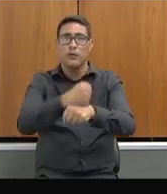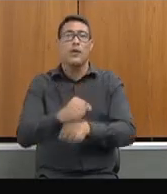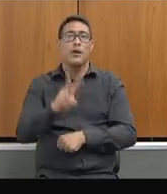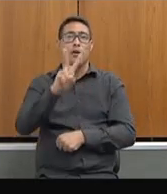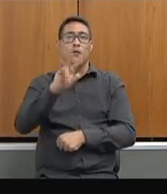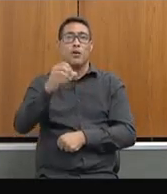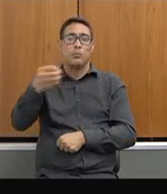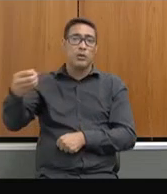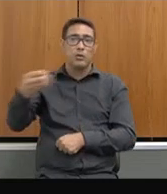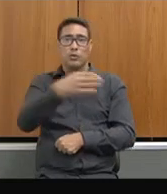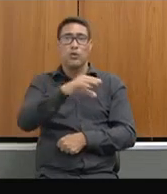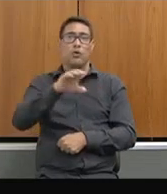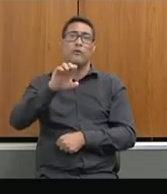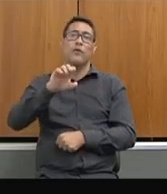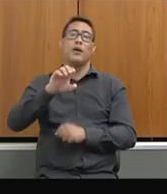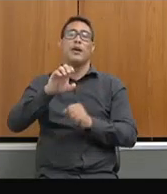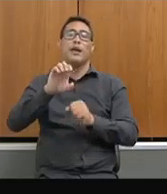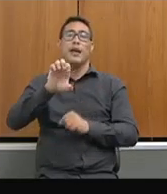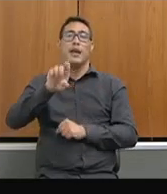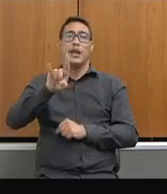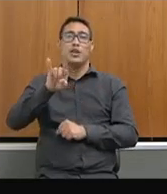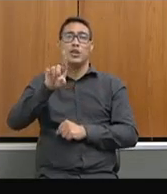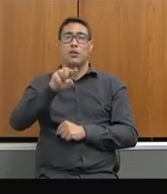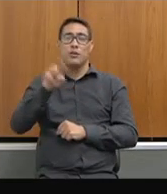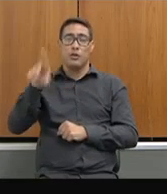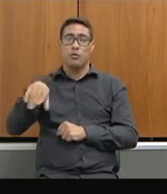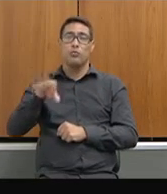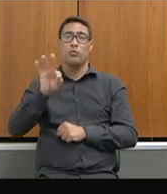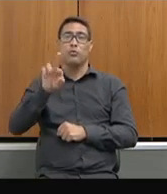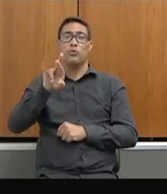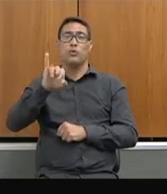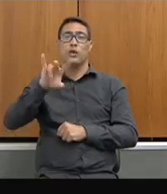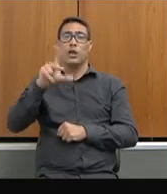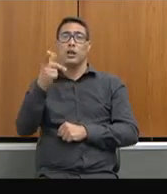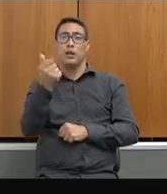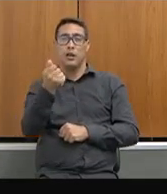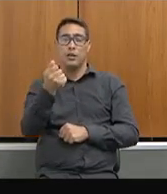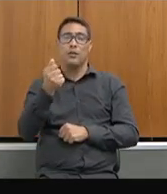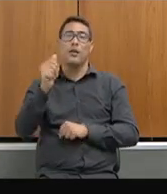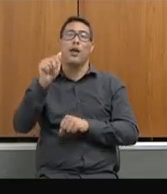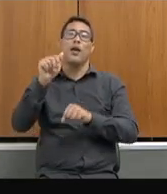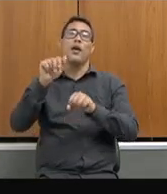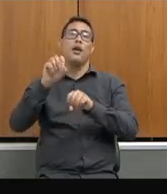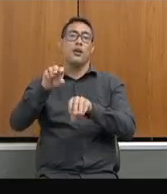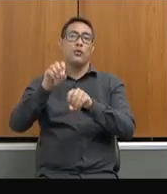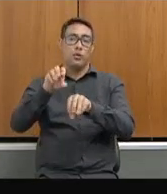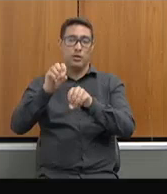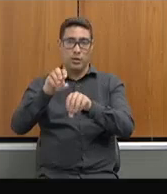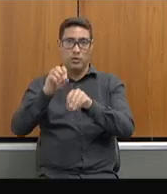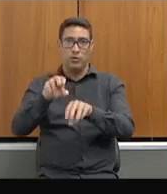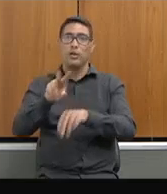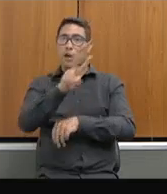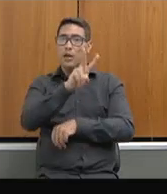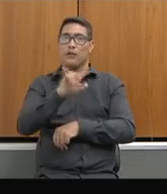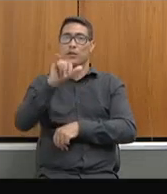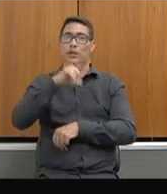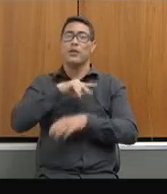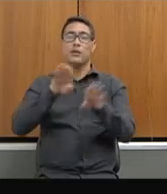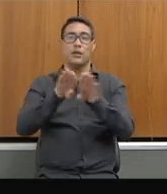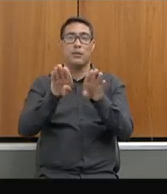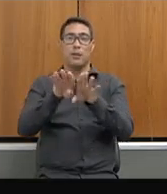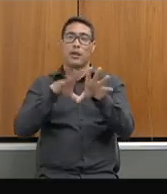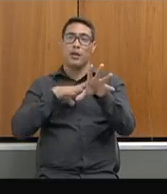edição do Trilhas Educadores, só que é uma edição que nós iremos ainda mais complementar e iremos oferecer formação